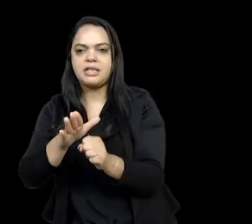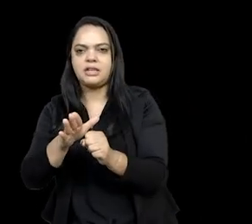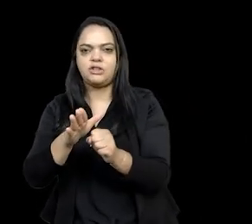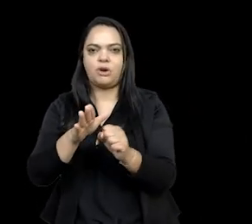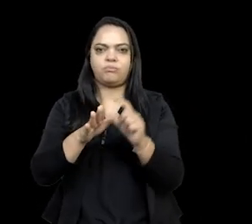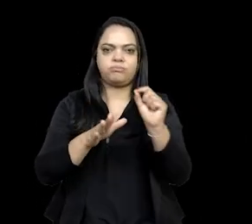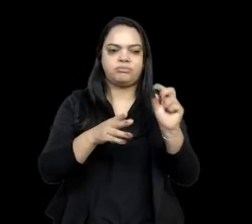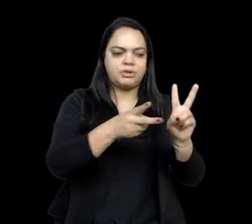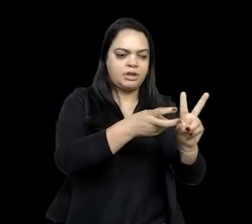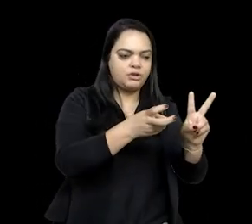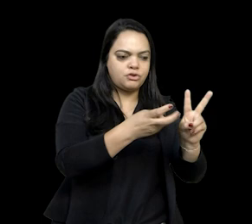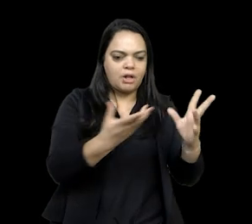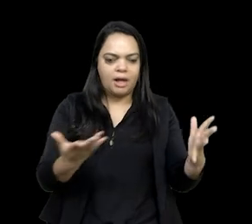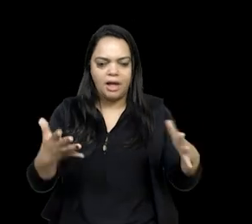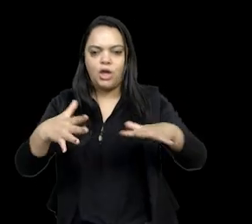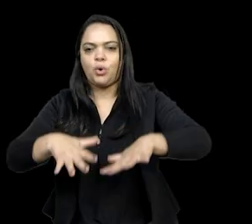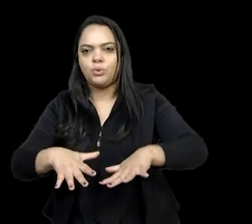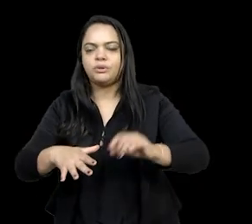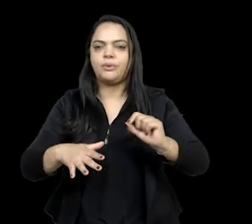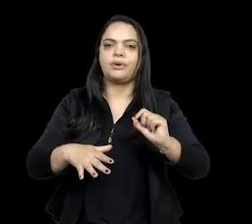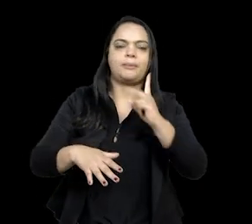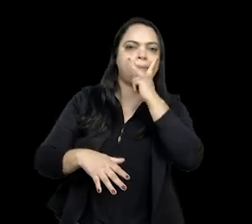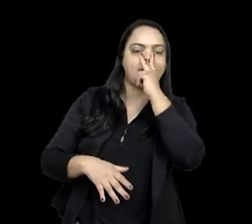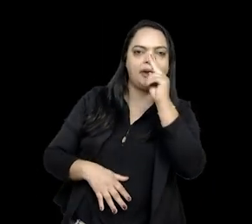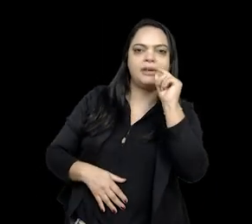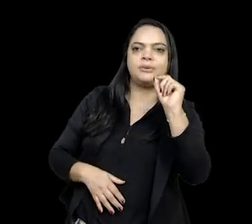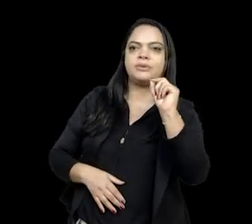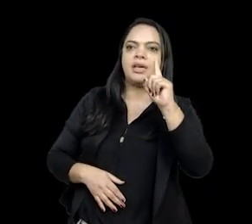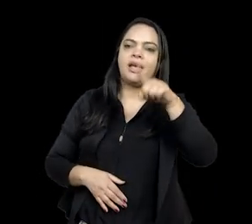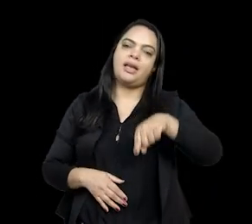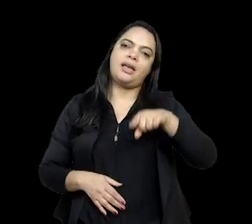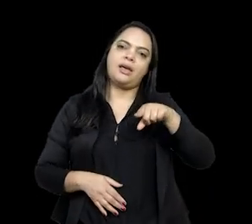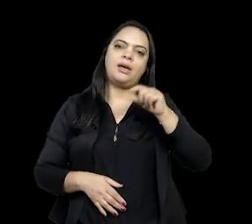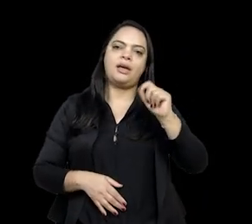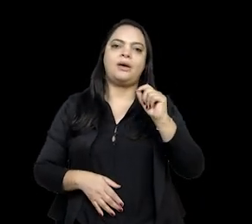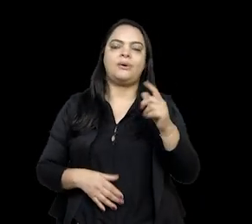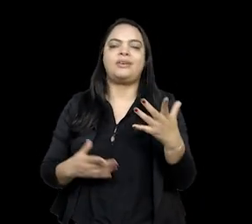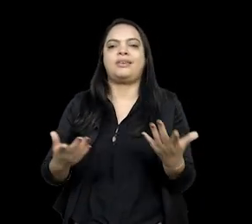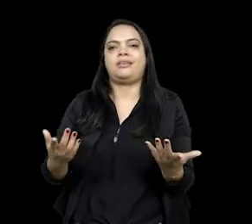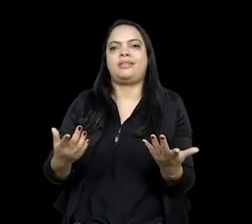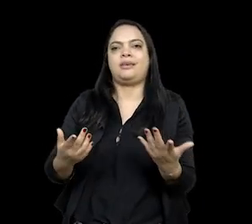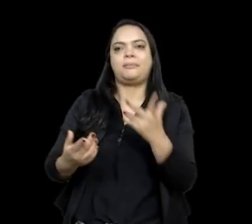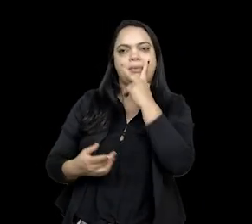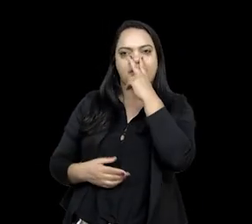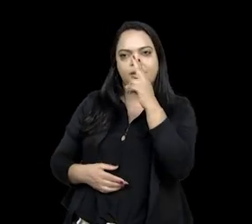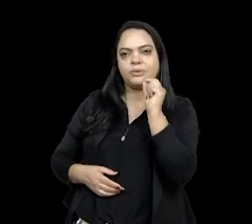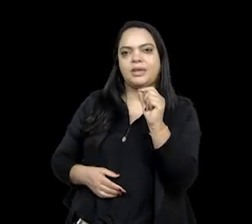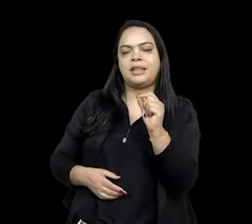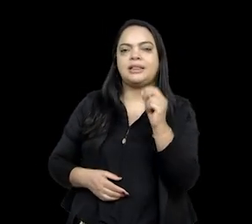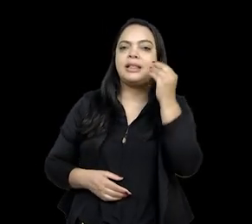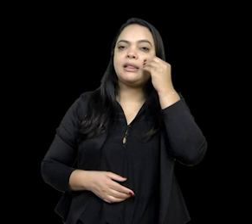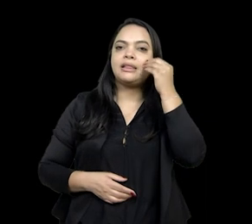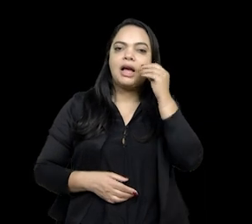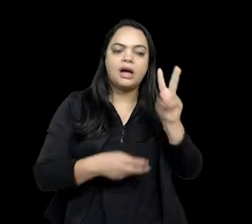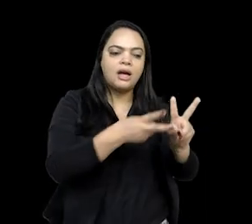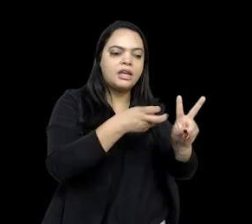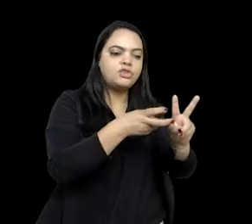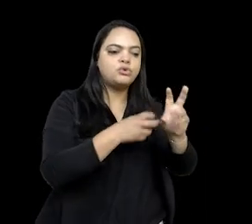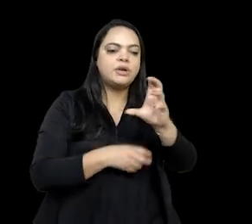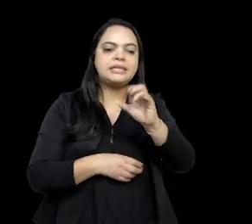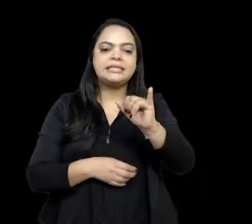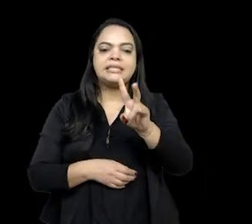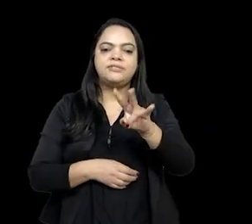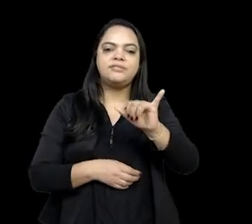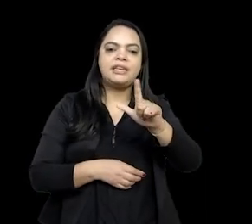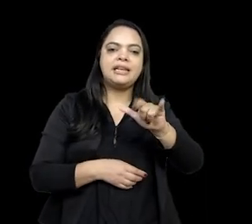dos indígenas, ele era numa perspectiva de civilização. Então, eles vão deixar de